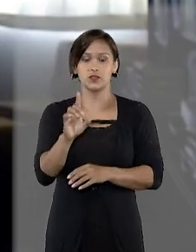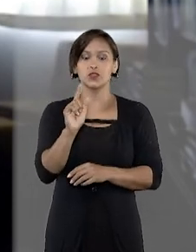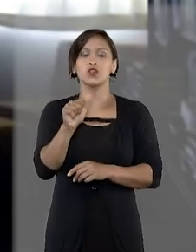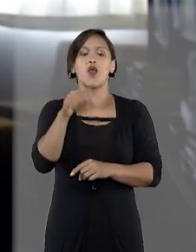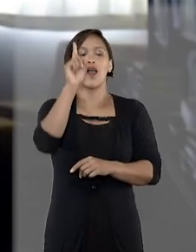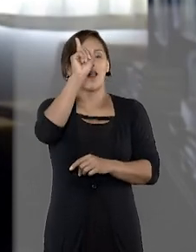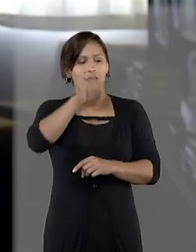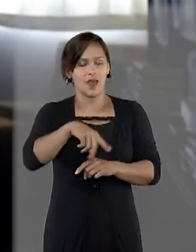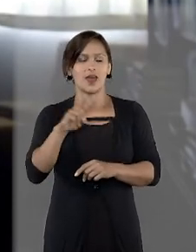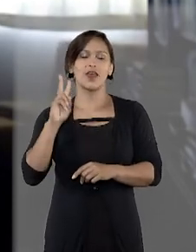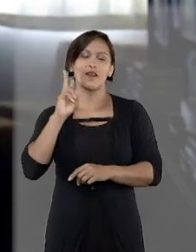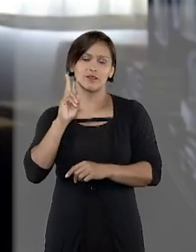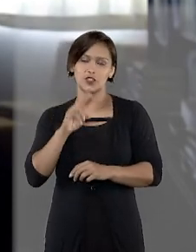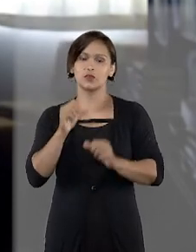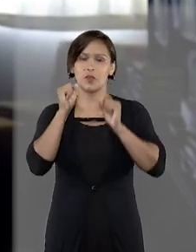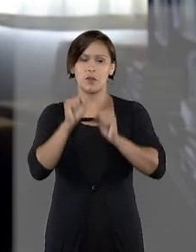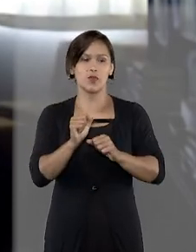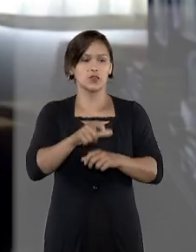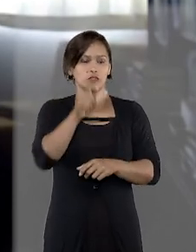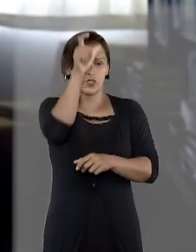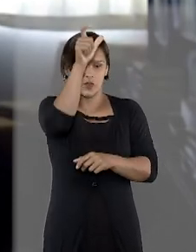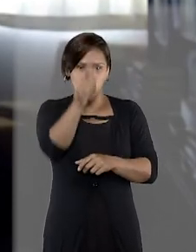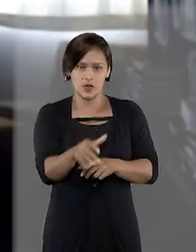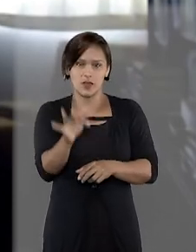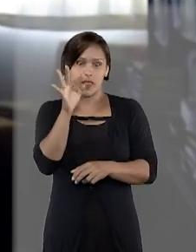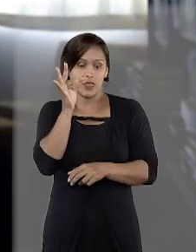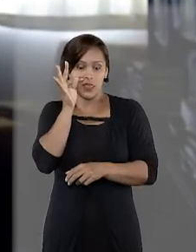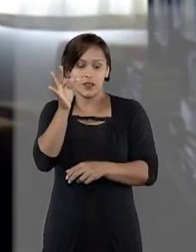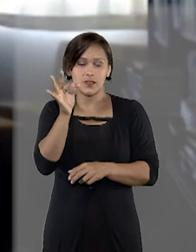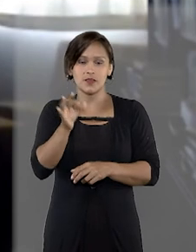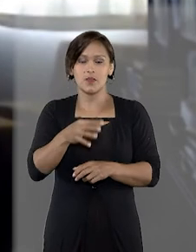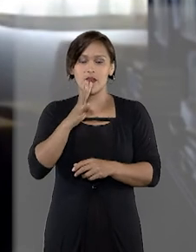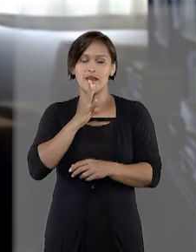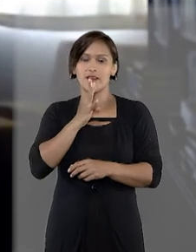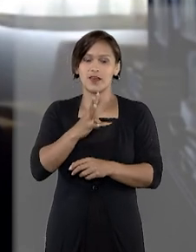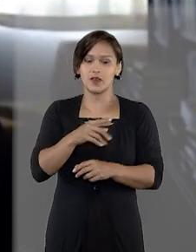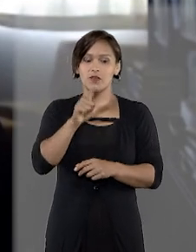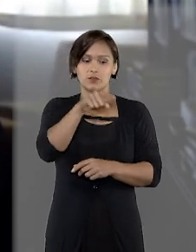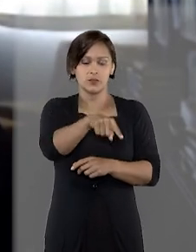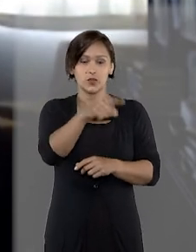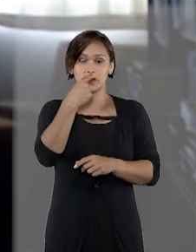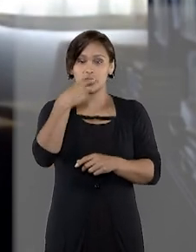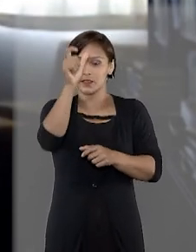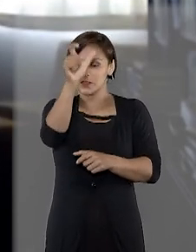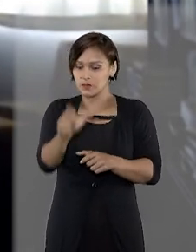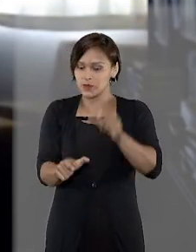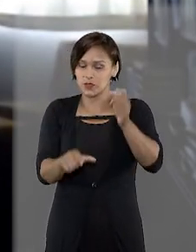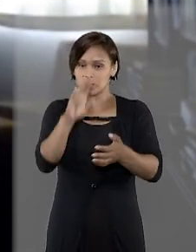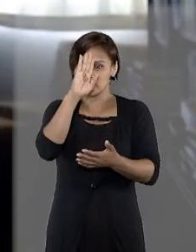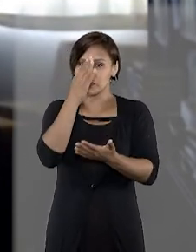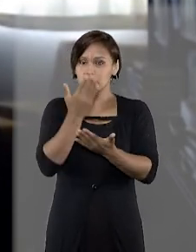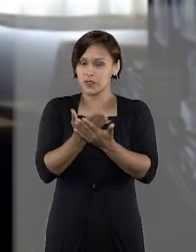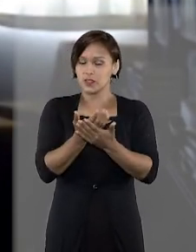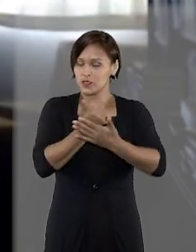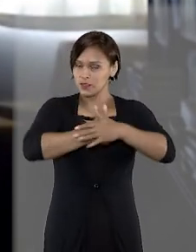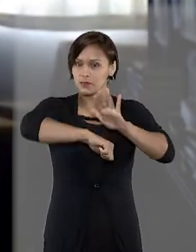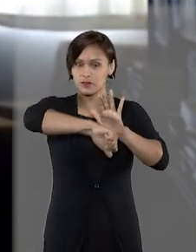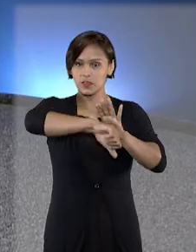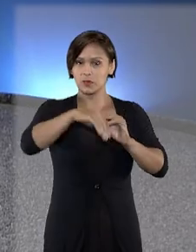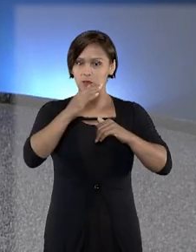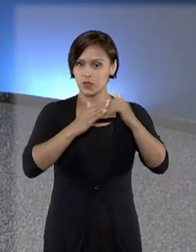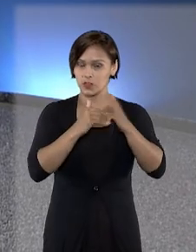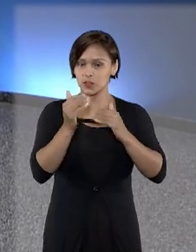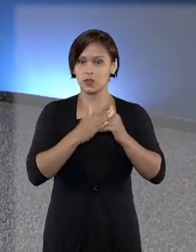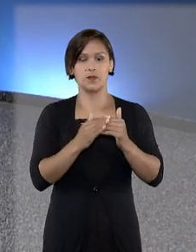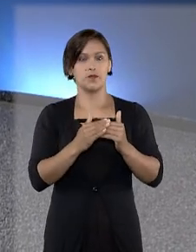a vítima ou a testemunha faz o reconhecimento indicando aquela pessoa que ela acredita ter sido o autor do crime.